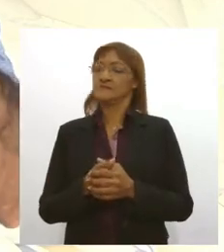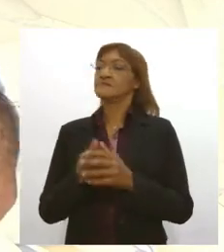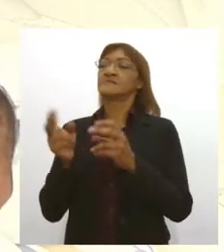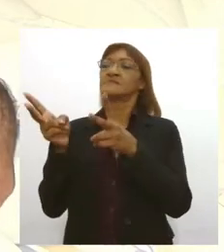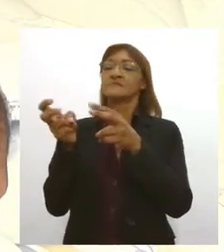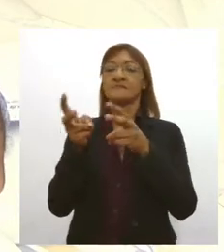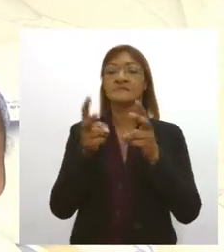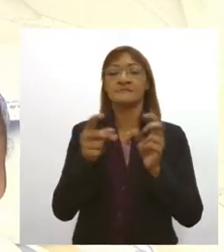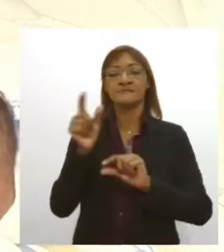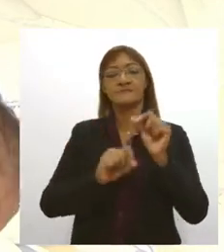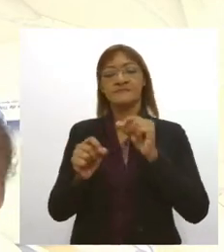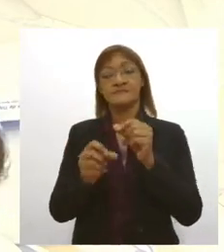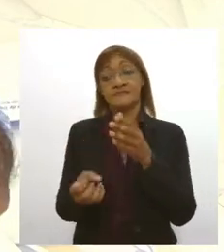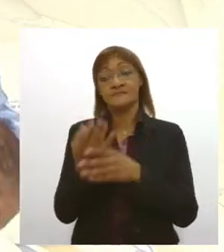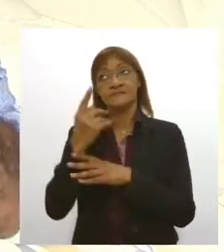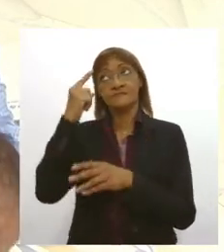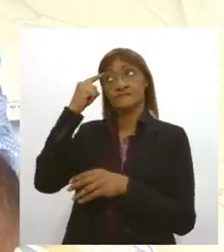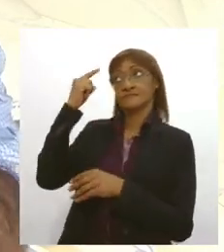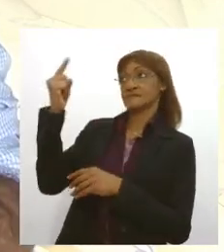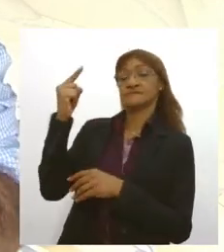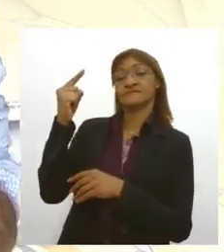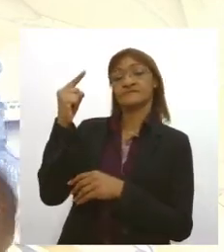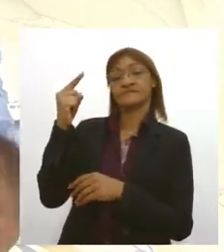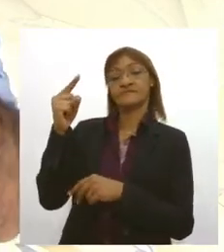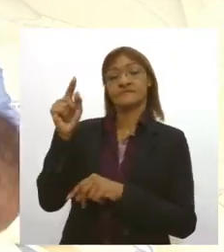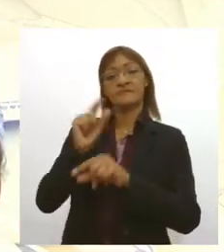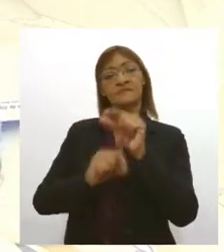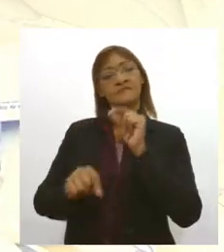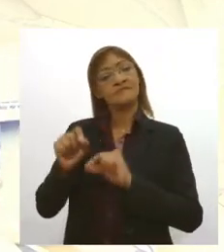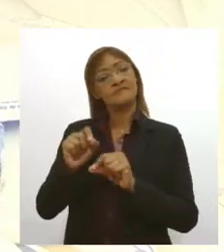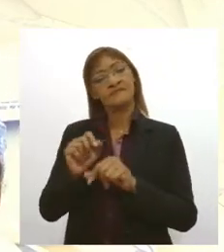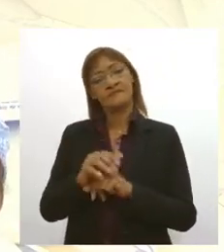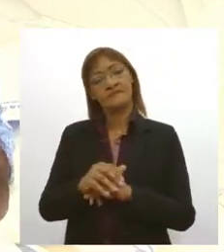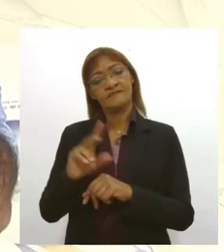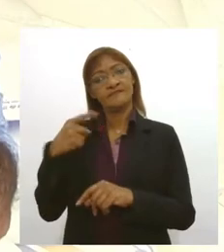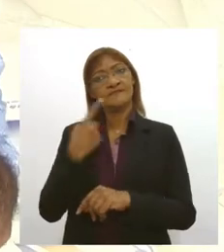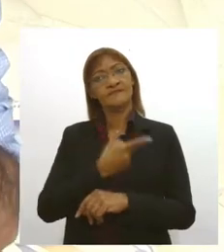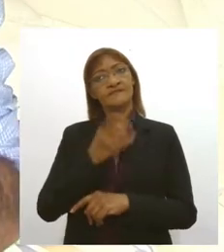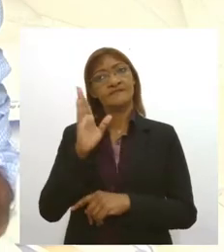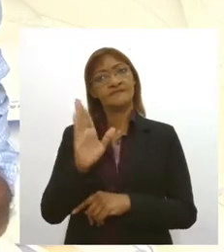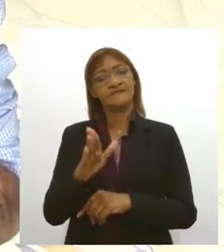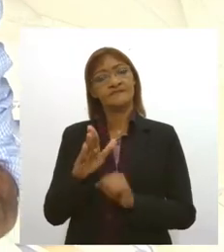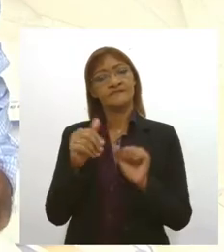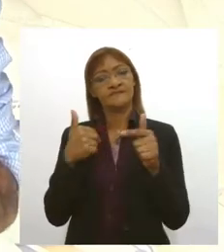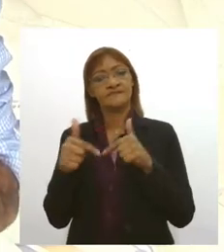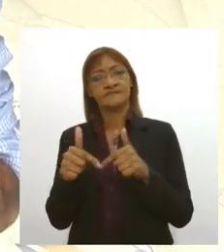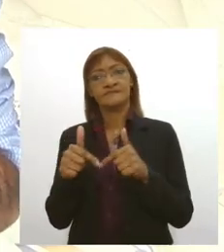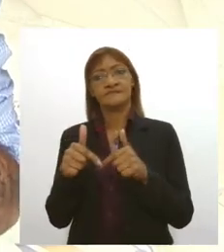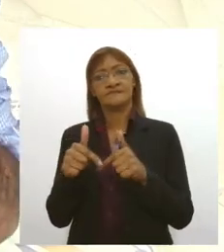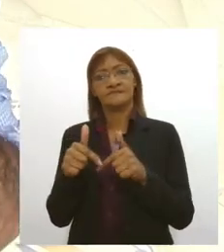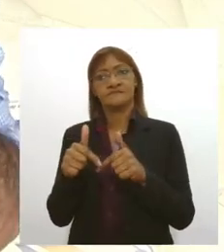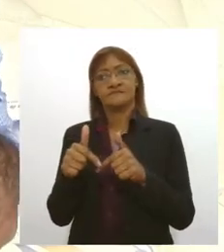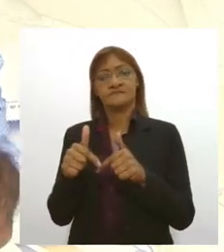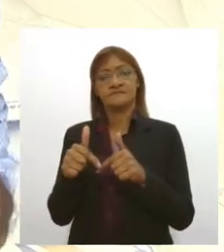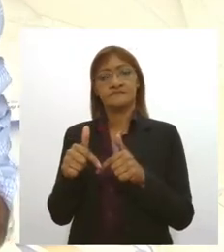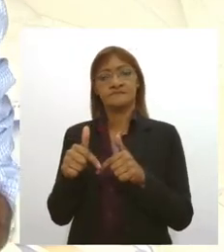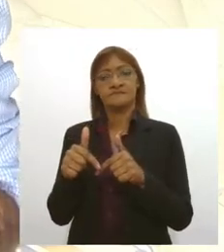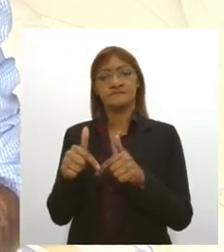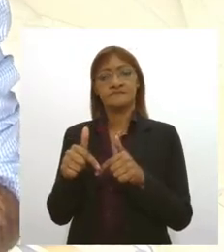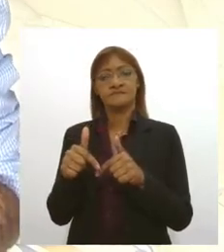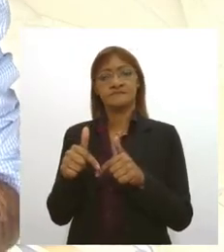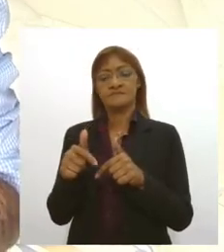surgiu a ideia de dar ao produto que nós já trabalhamos exemplo a macaxeira um